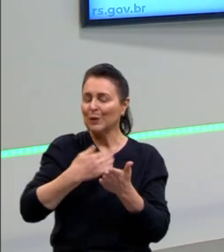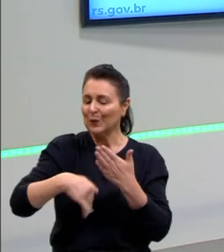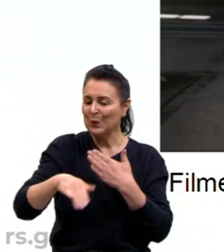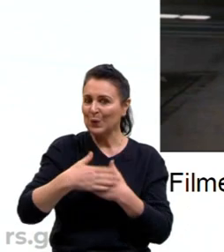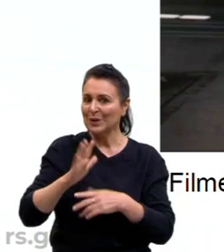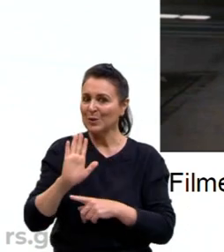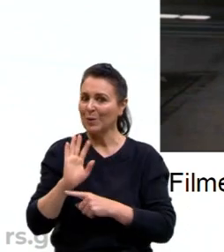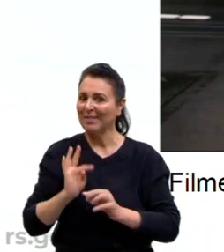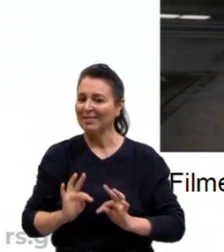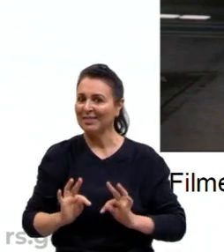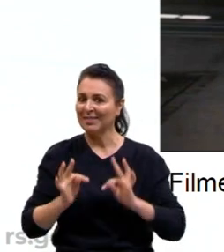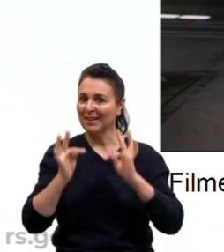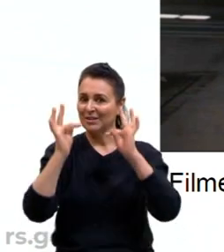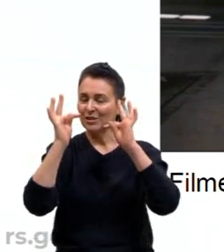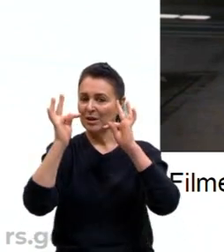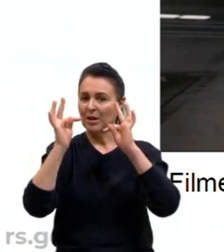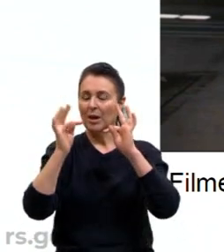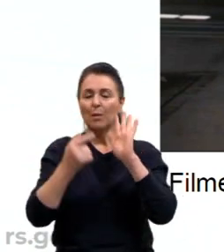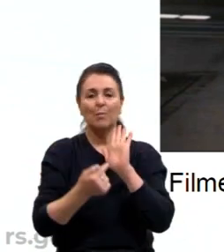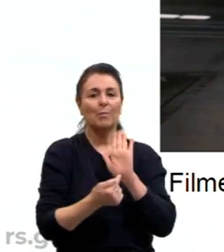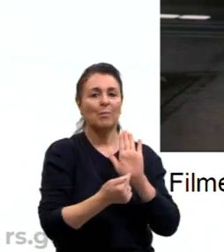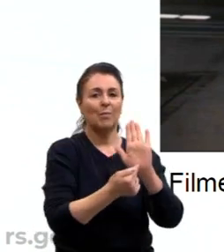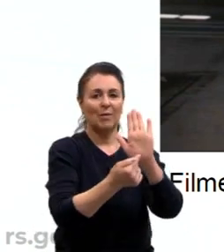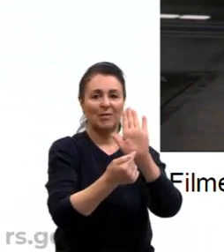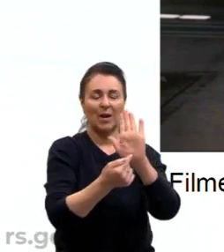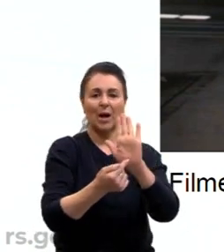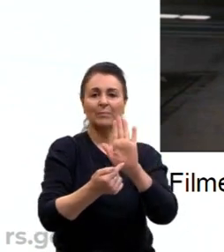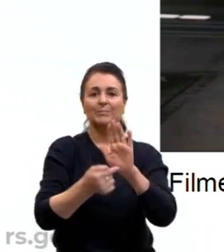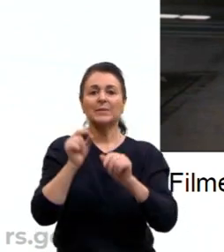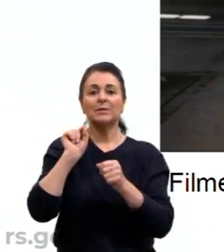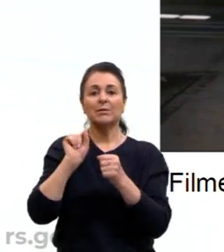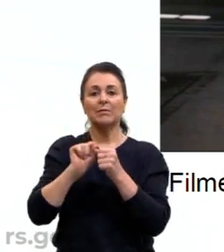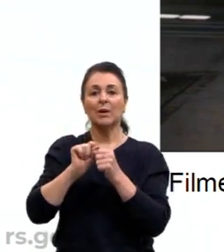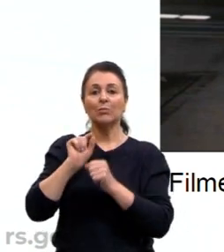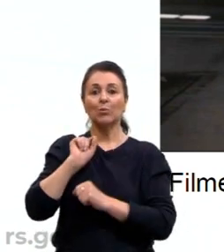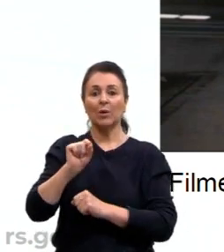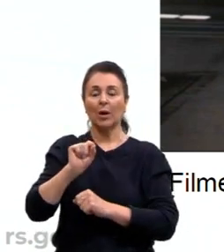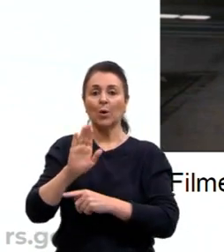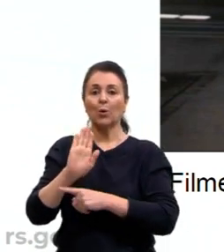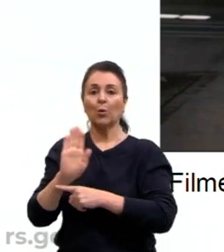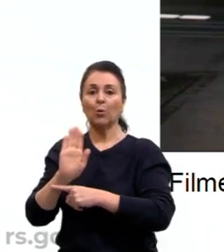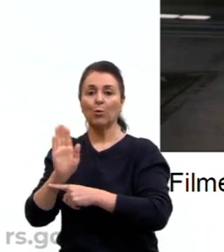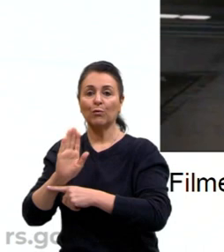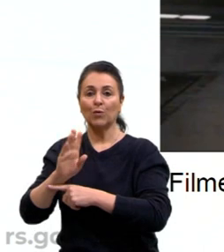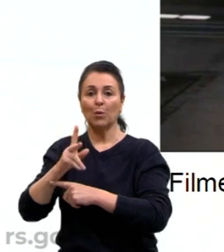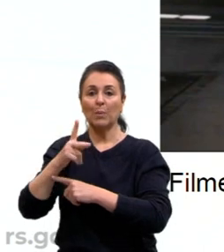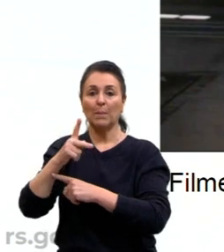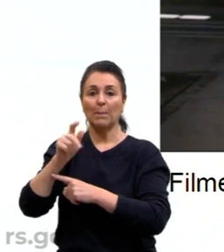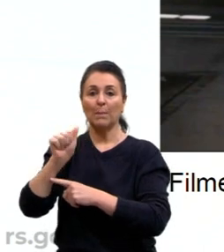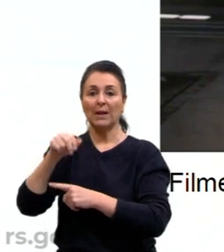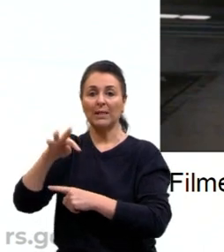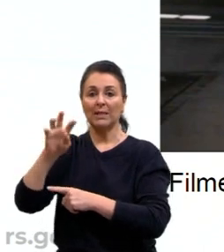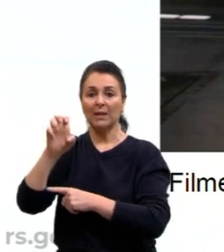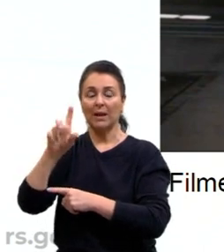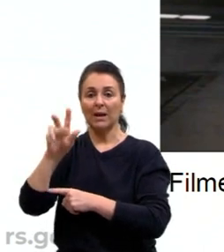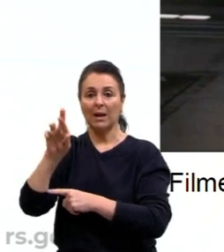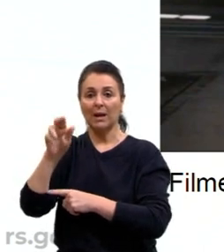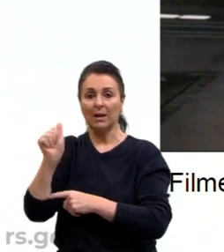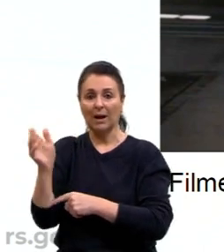essa questão de mostrar essa tecnologia coloca o filme Pantera Negra num gênero que é o